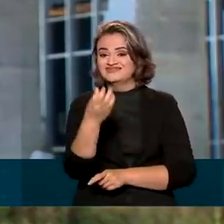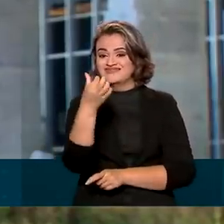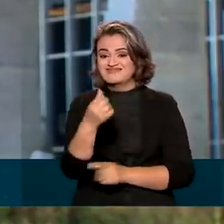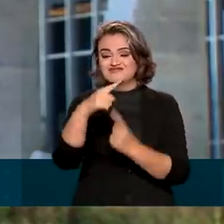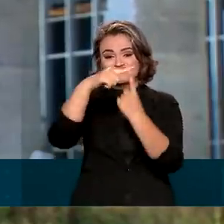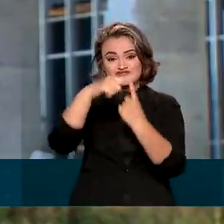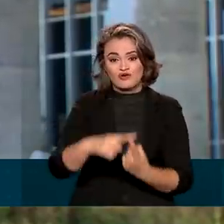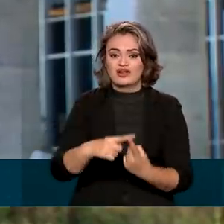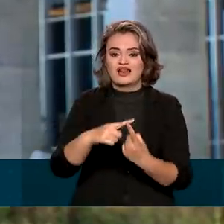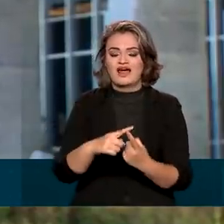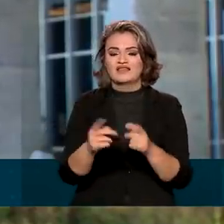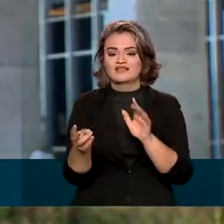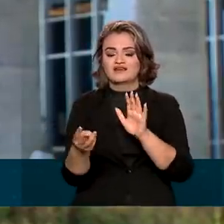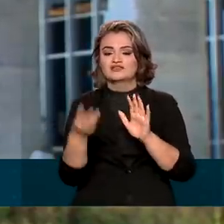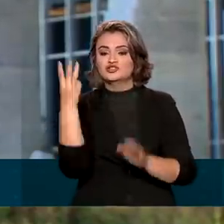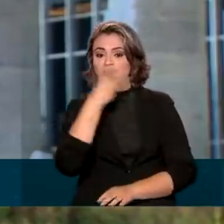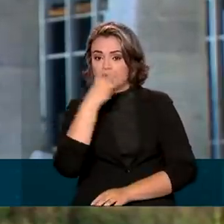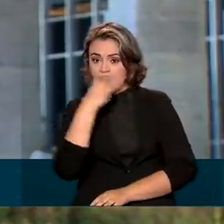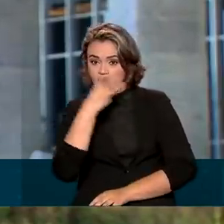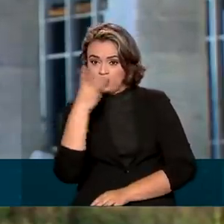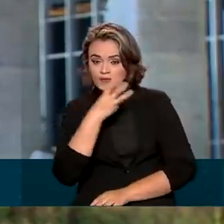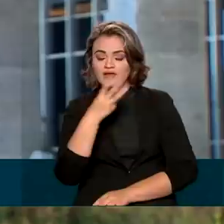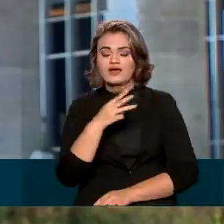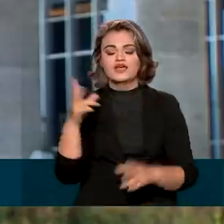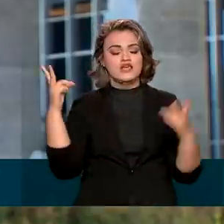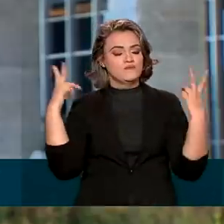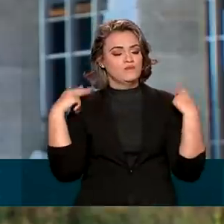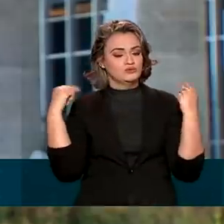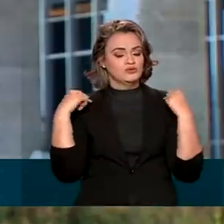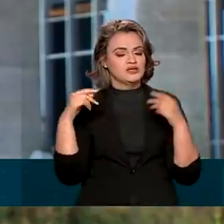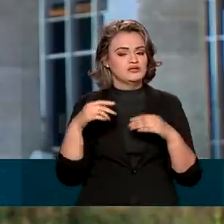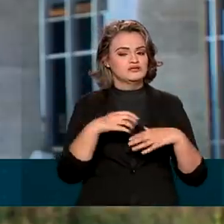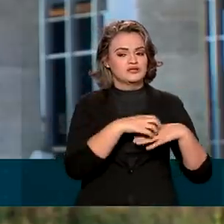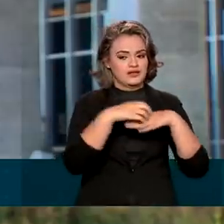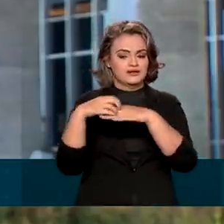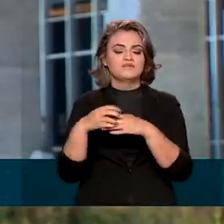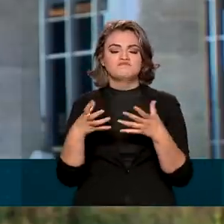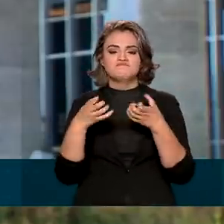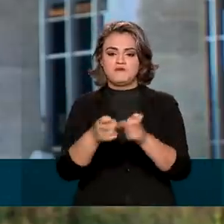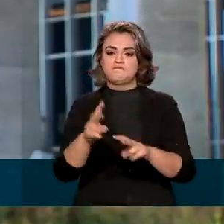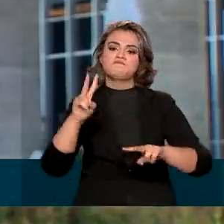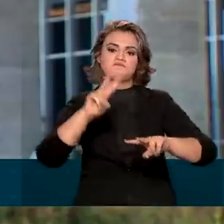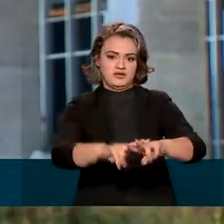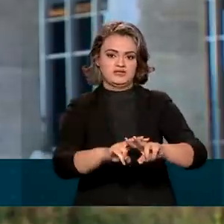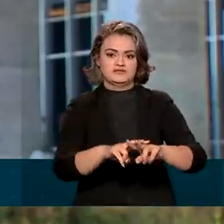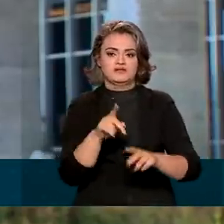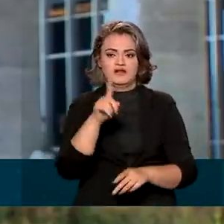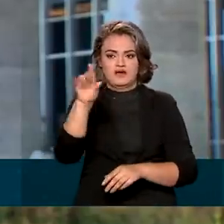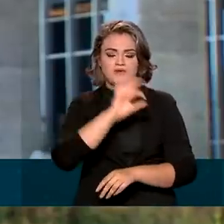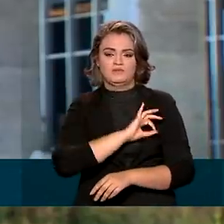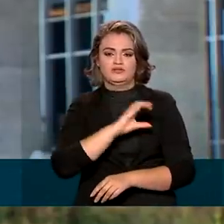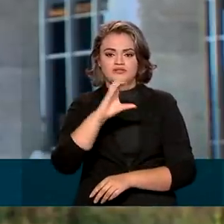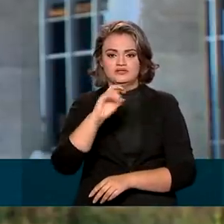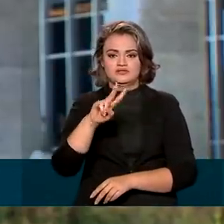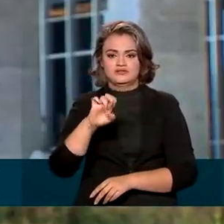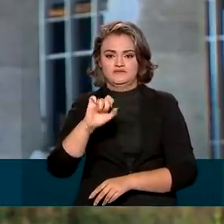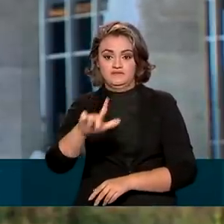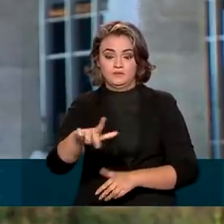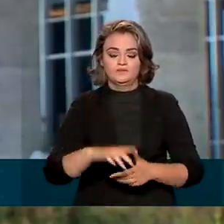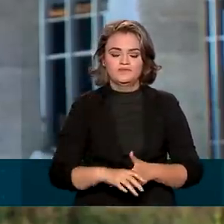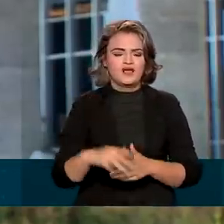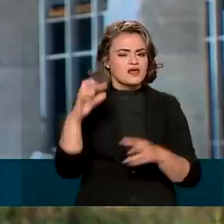e meia de maconha apreendida e o motorista que fazia esse transporte foi preso e encaminhado à Polícia Civil do Estado. As